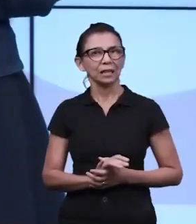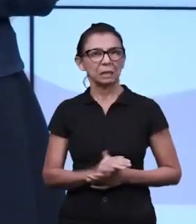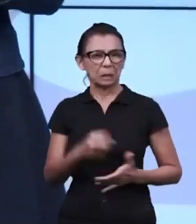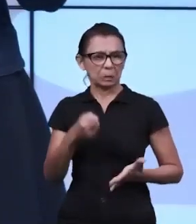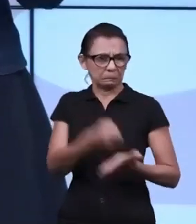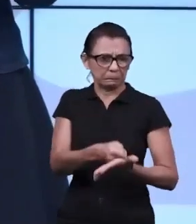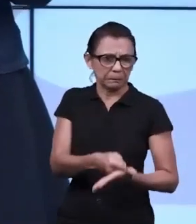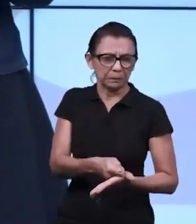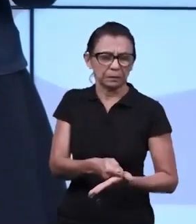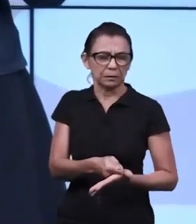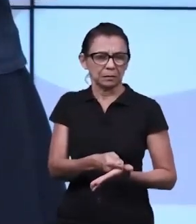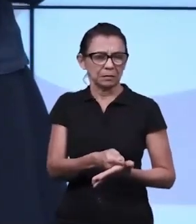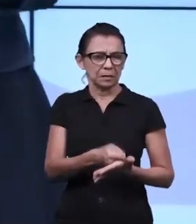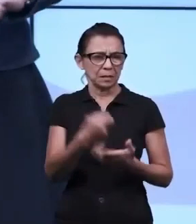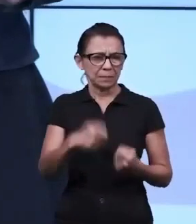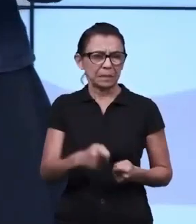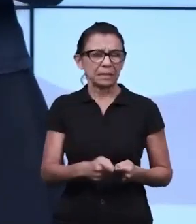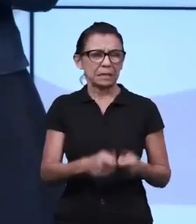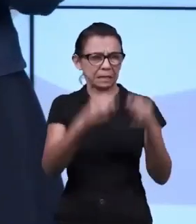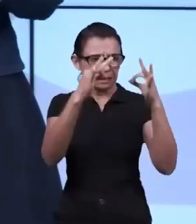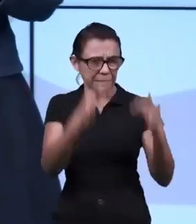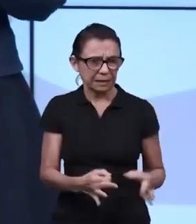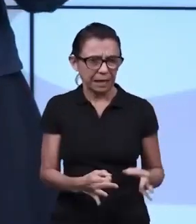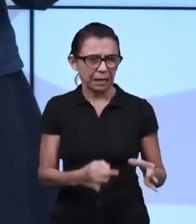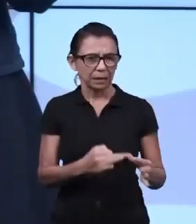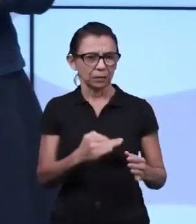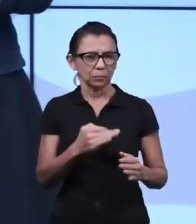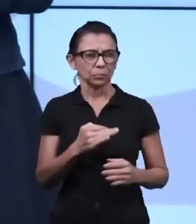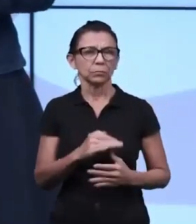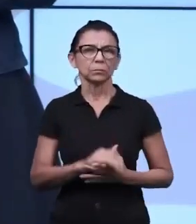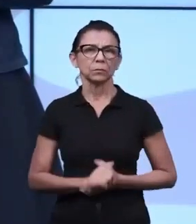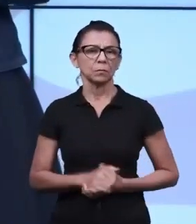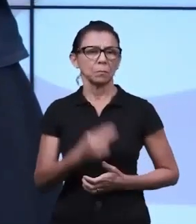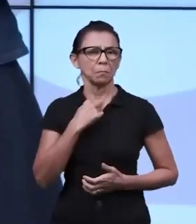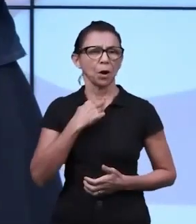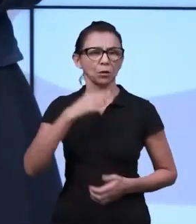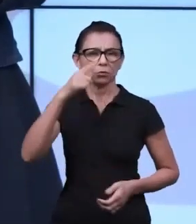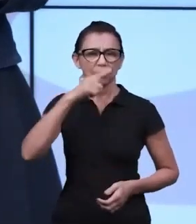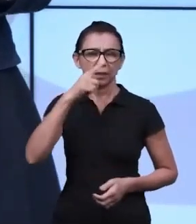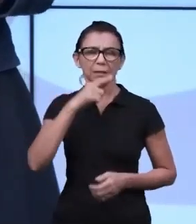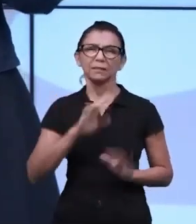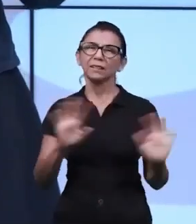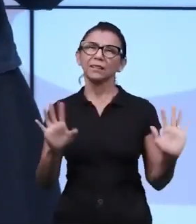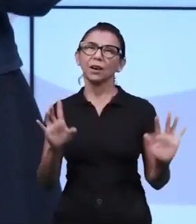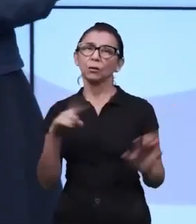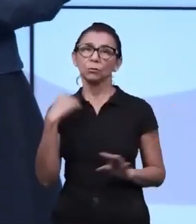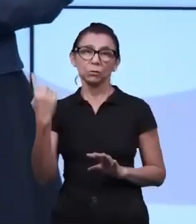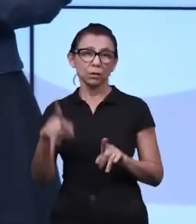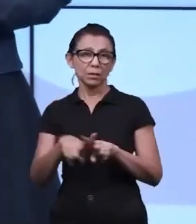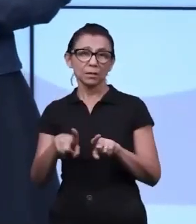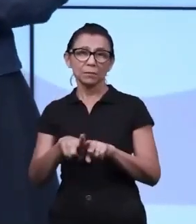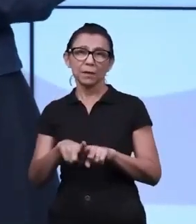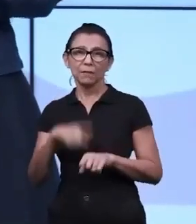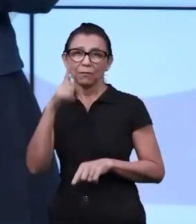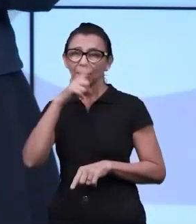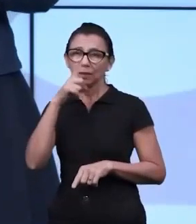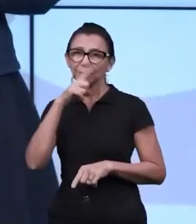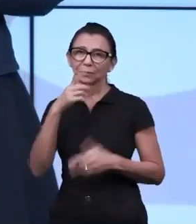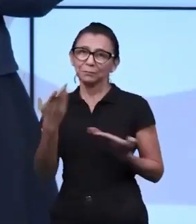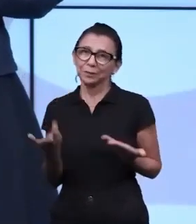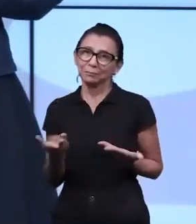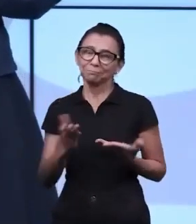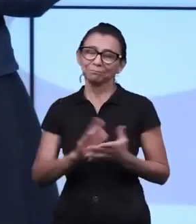que o seu filho seja perfeito, para que a criança faça tudo certo. Nenhum de nós faz, muito menos as crianças.